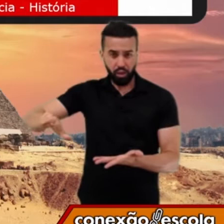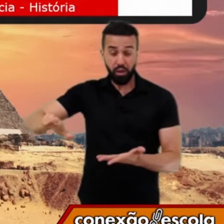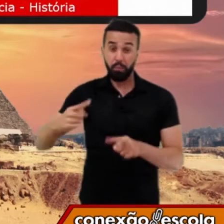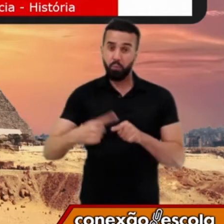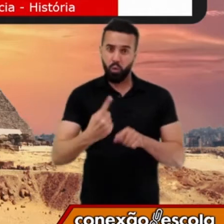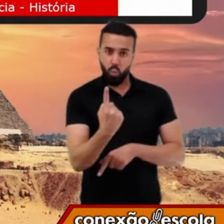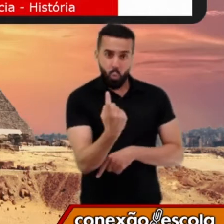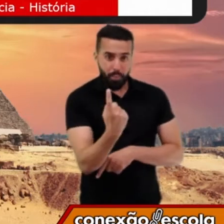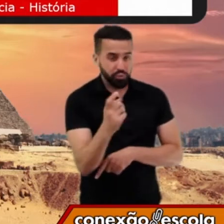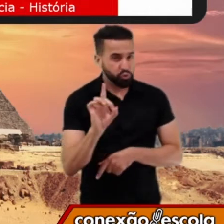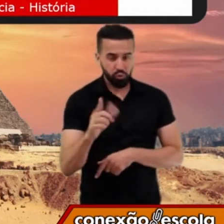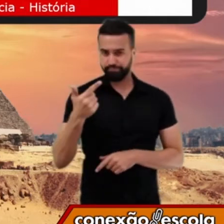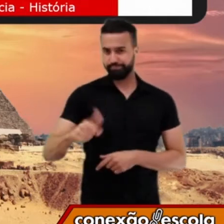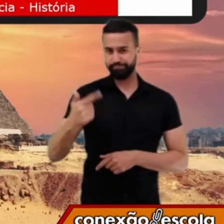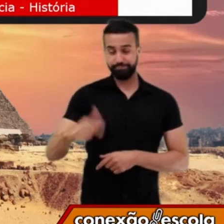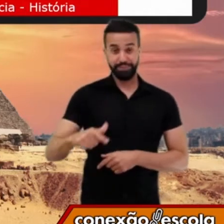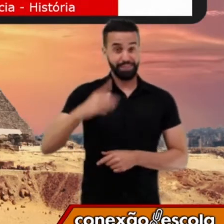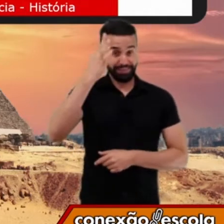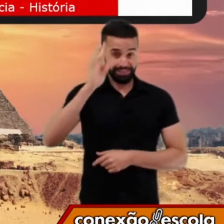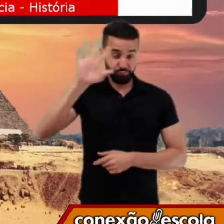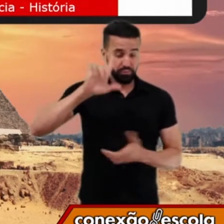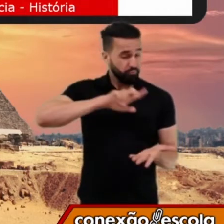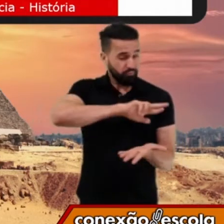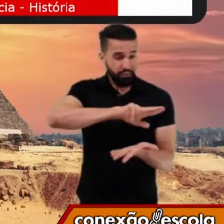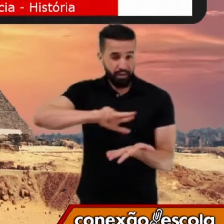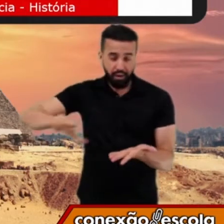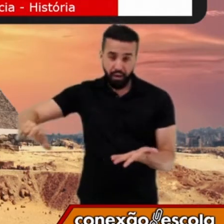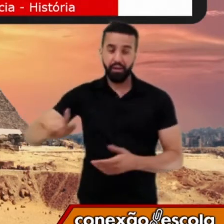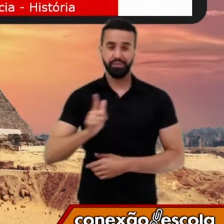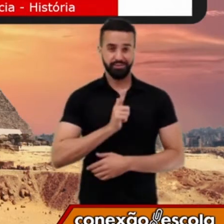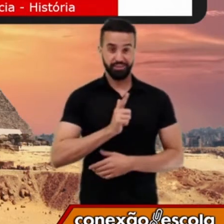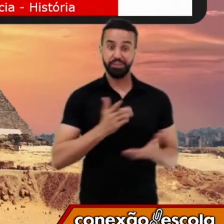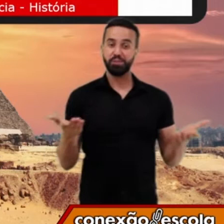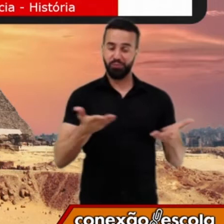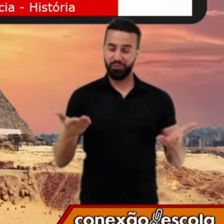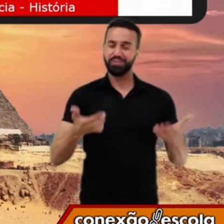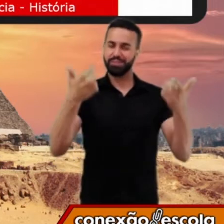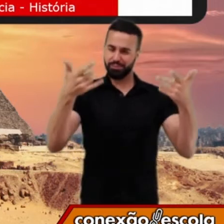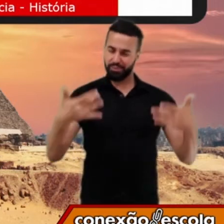explicação, mas várias. E algumas delas nós trataremos hoje.